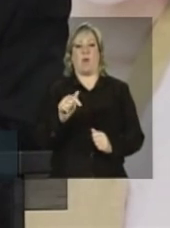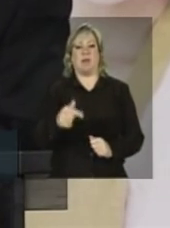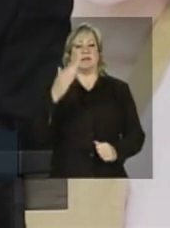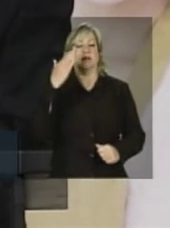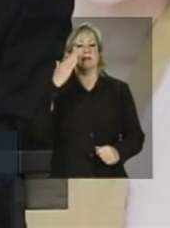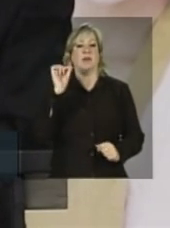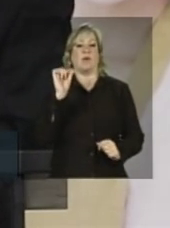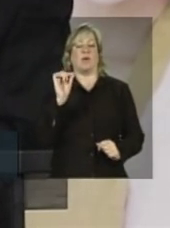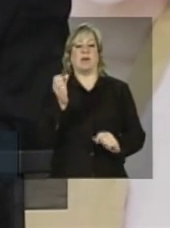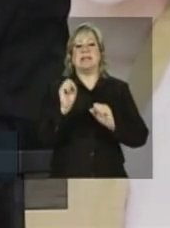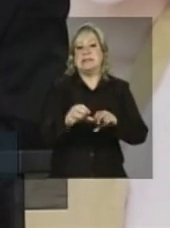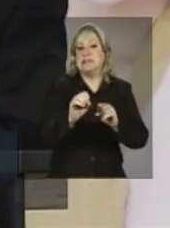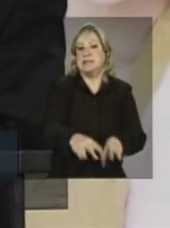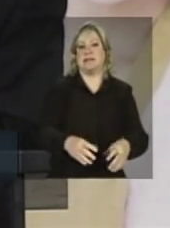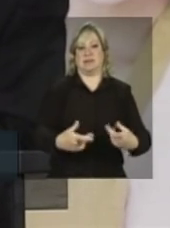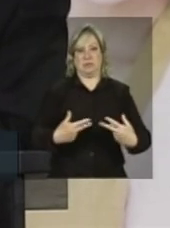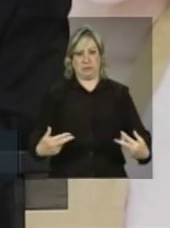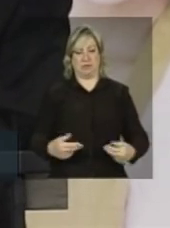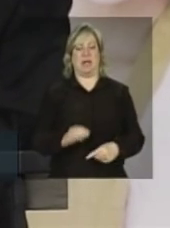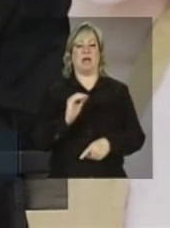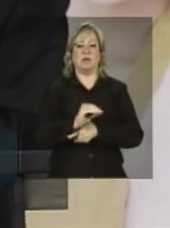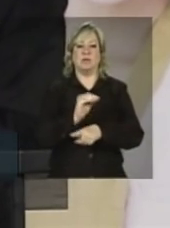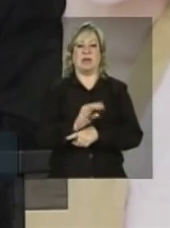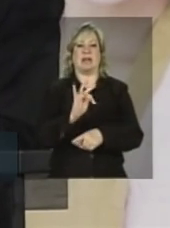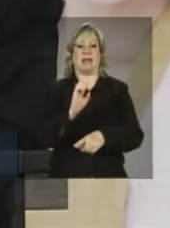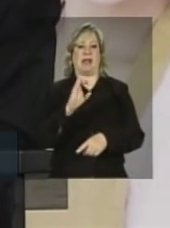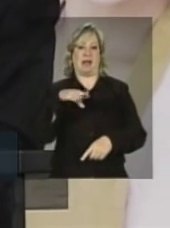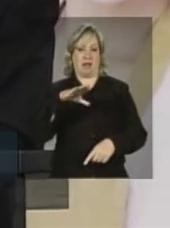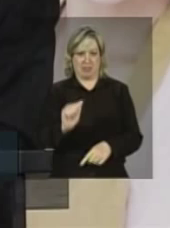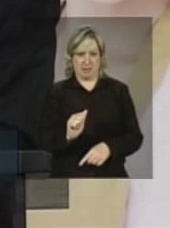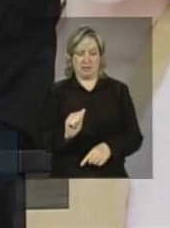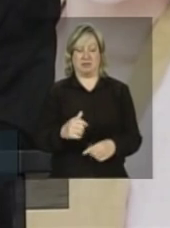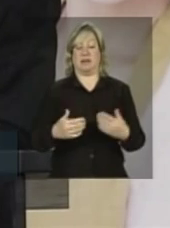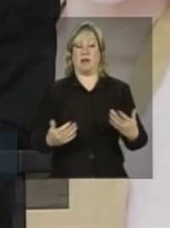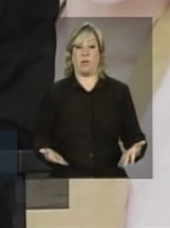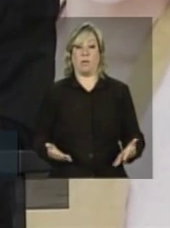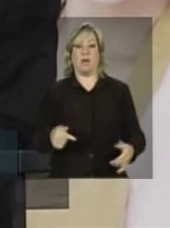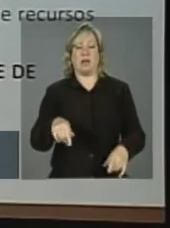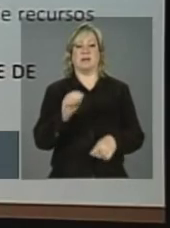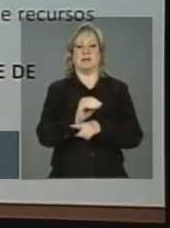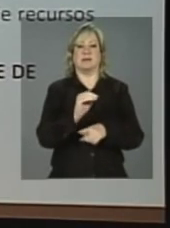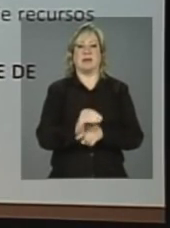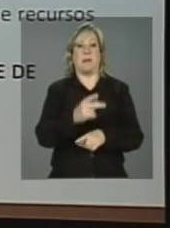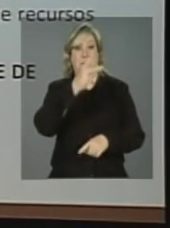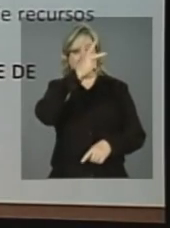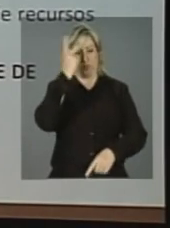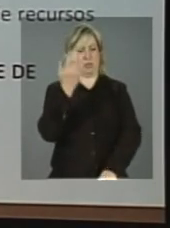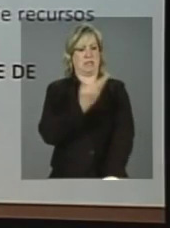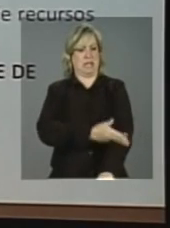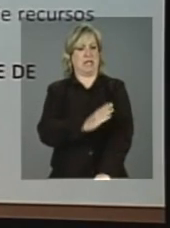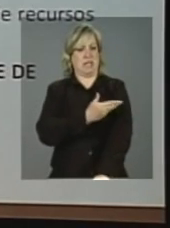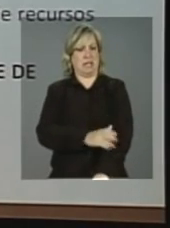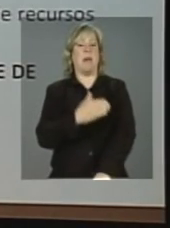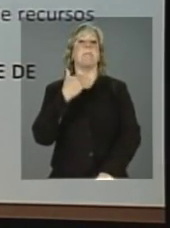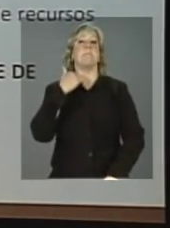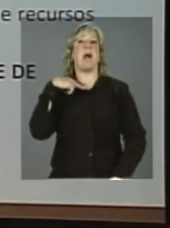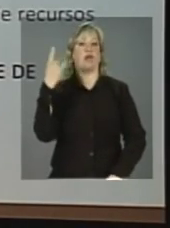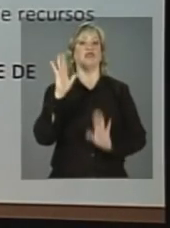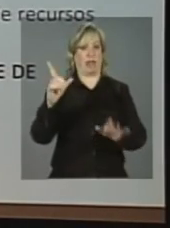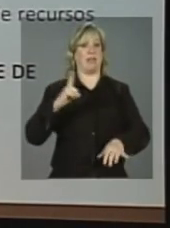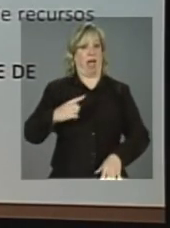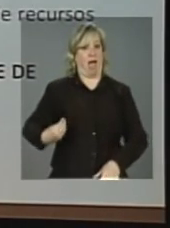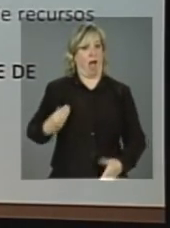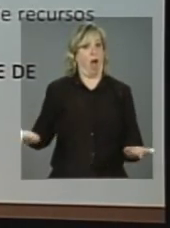orientação. Então, o atendimento será dado por pessoas treinadas, os bancos já estão